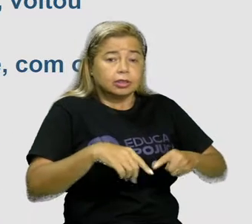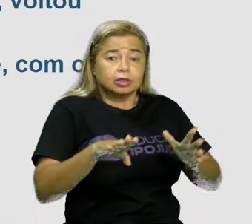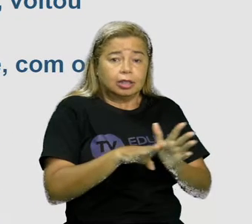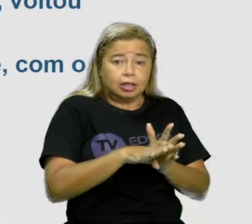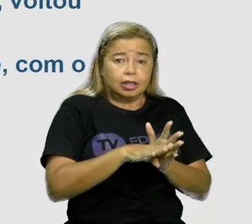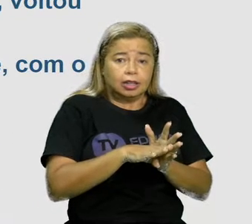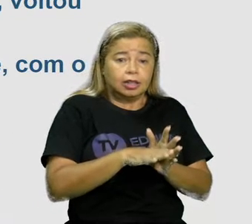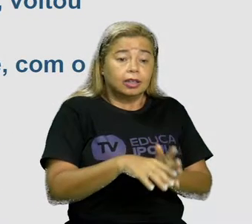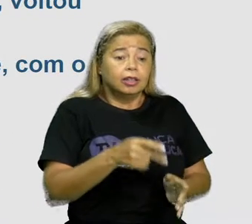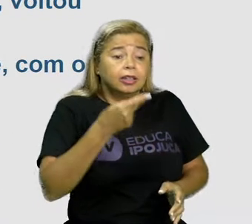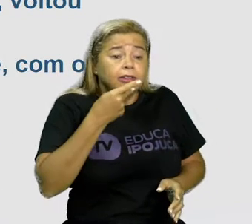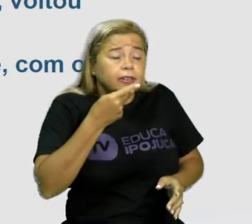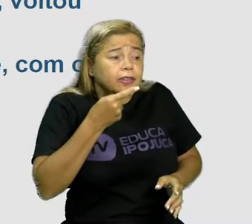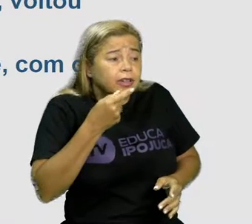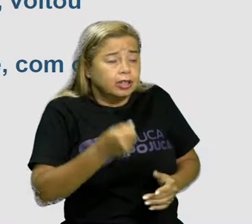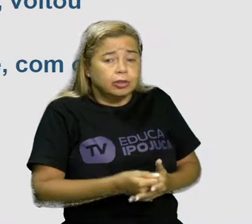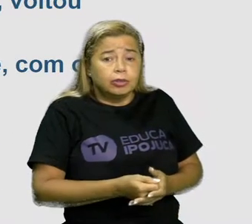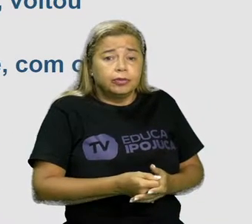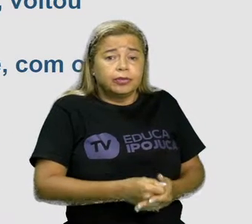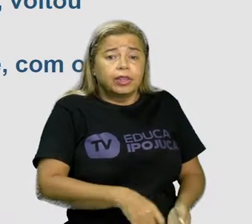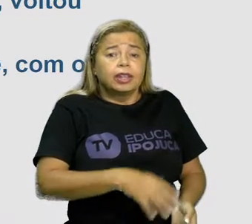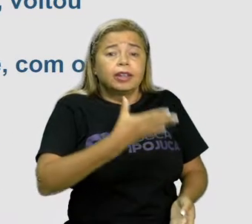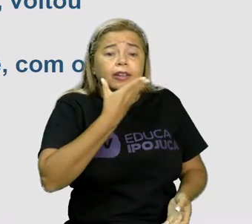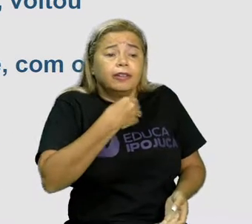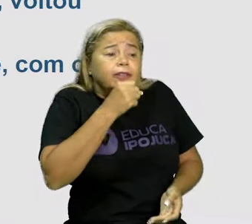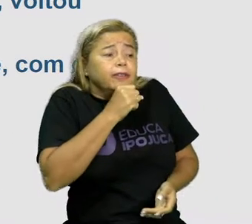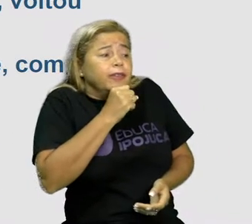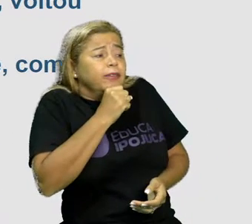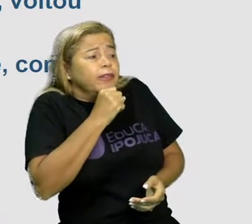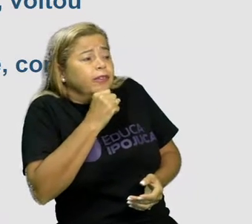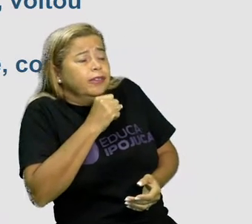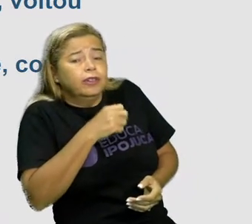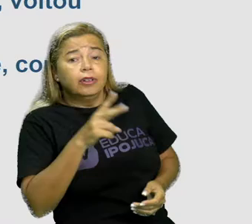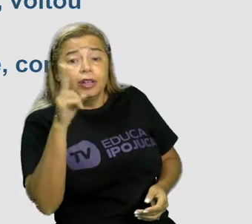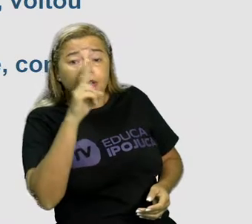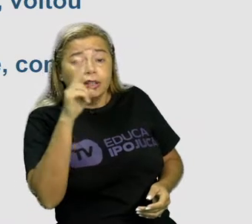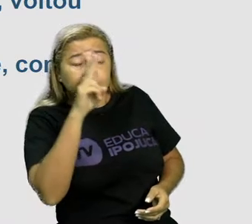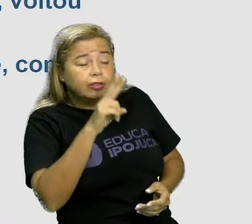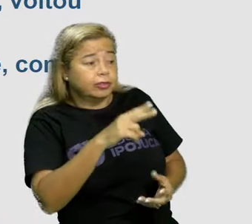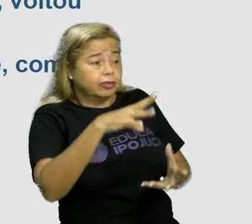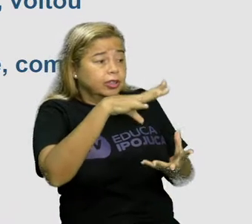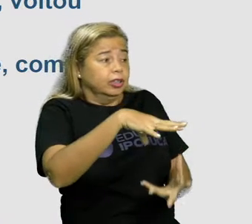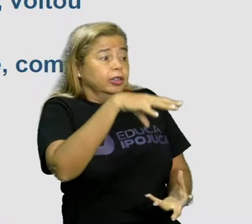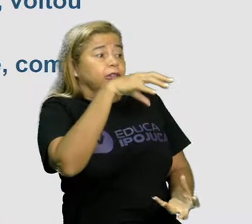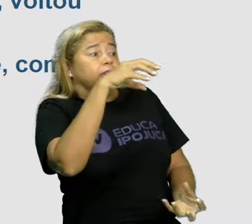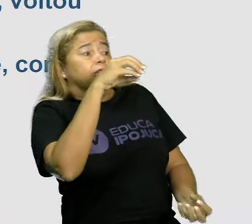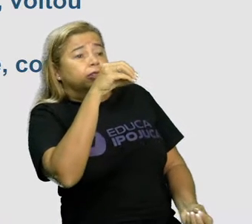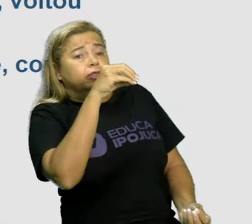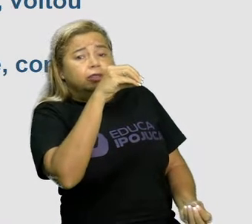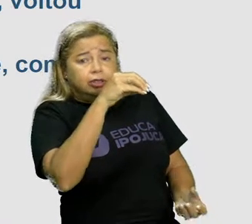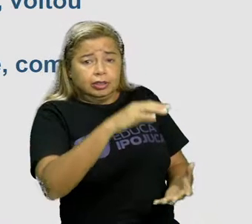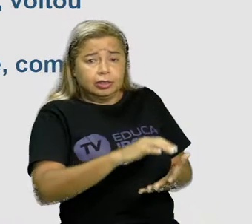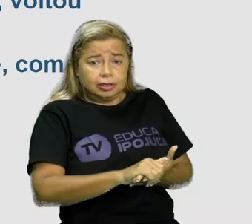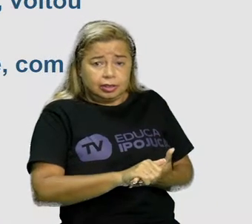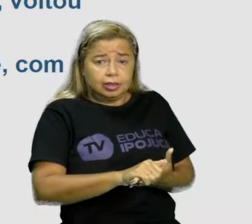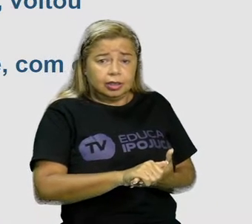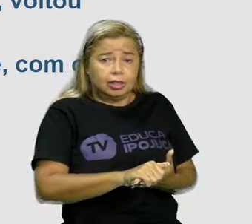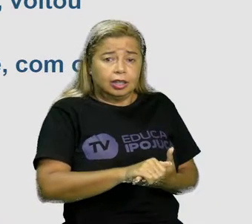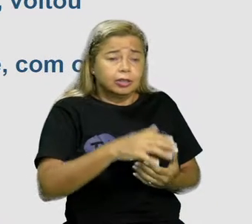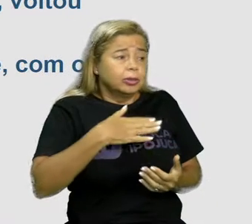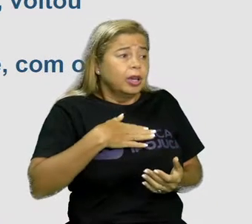fantasma no quintal, papá, passando.